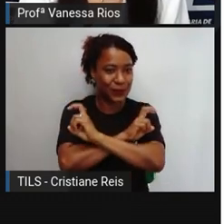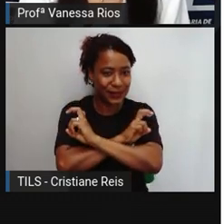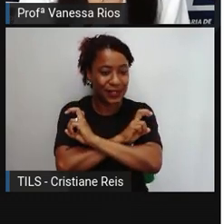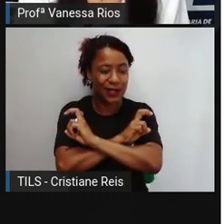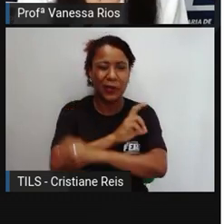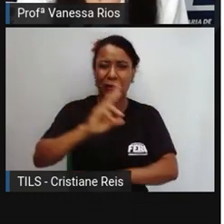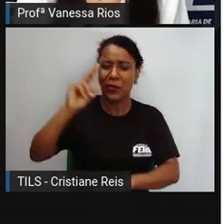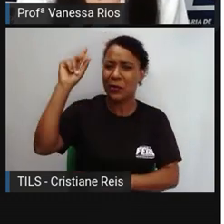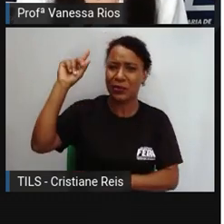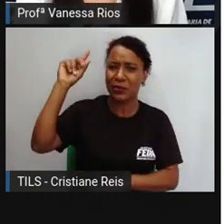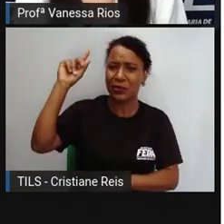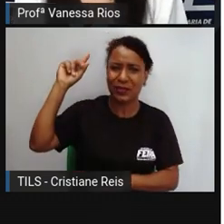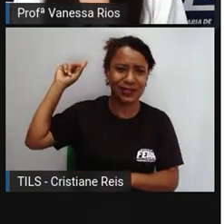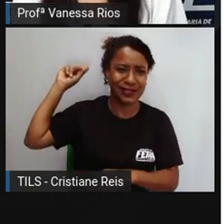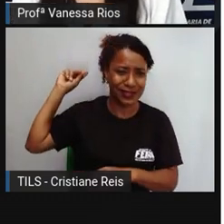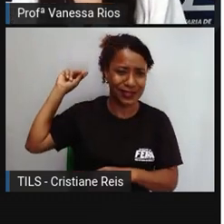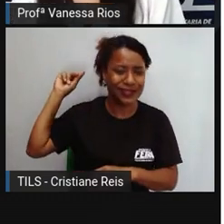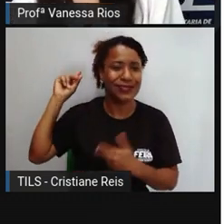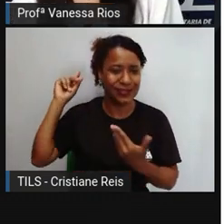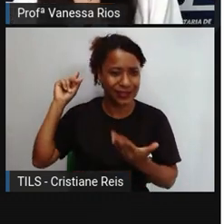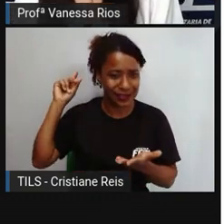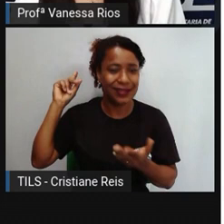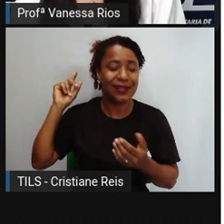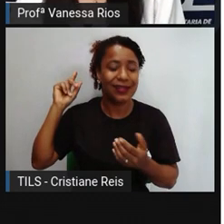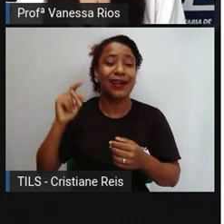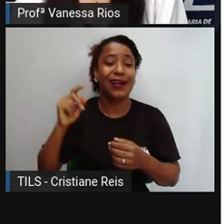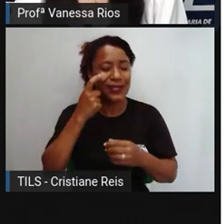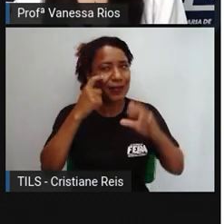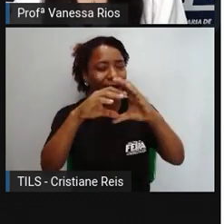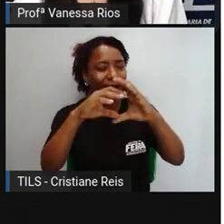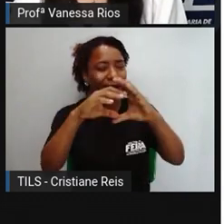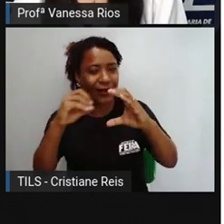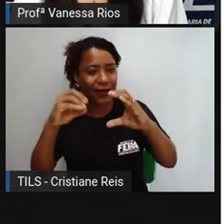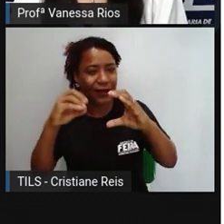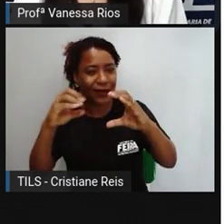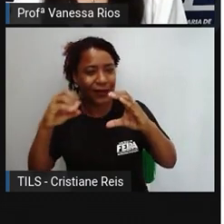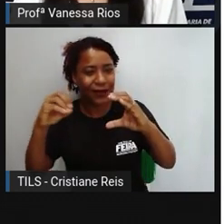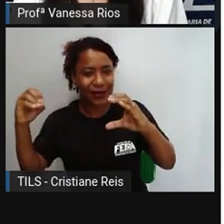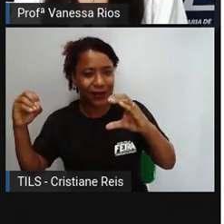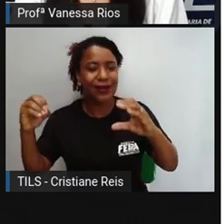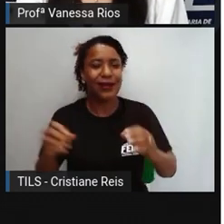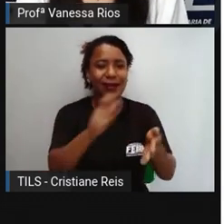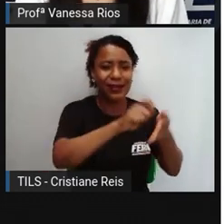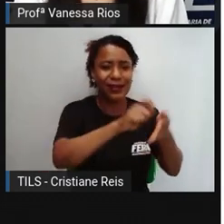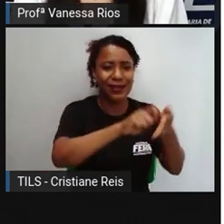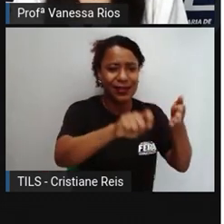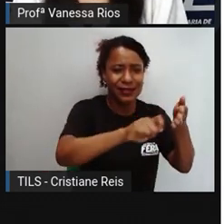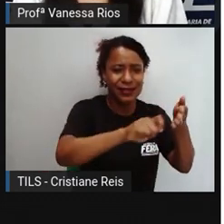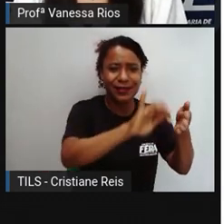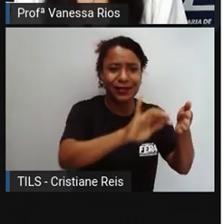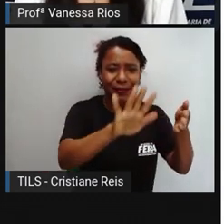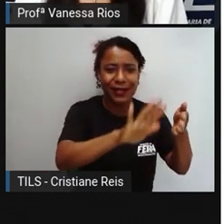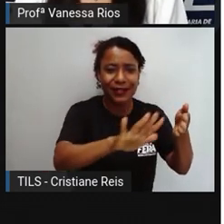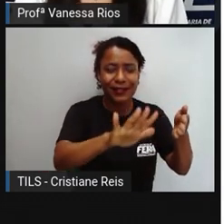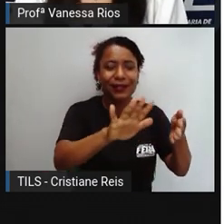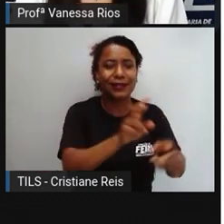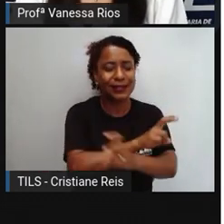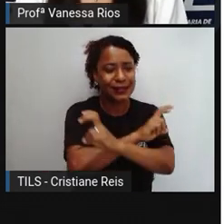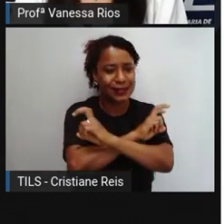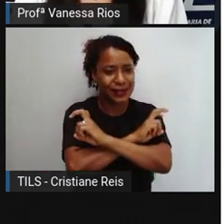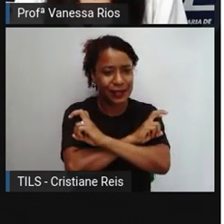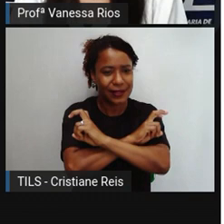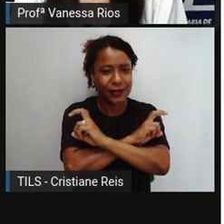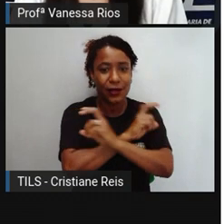anos atrás, e a gente volta para os emojis, nós fazemos aí que os emojis, no decorrer do tempo, com as